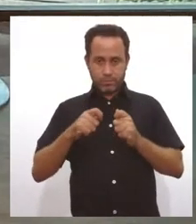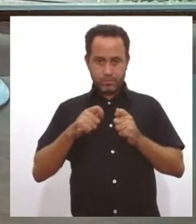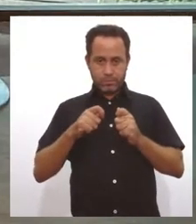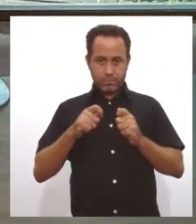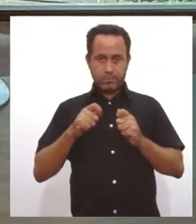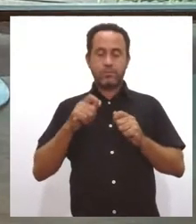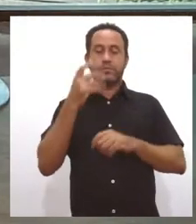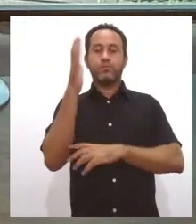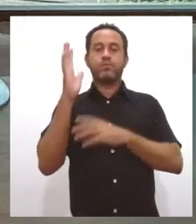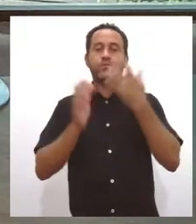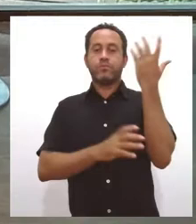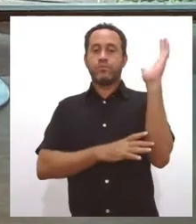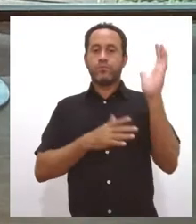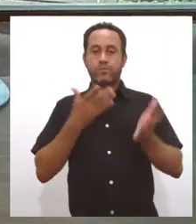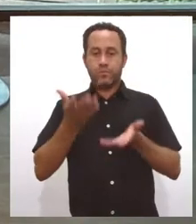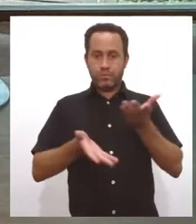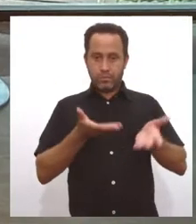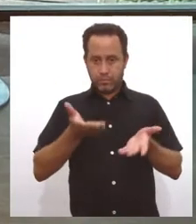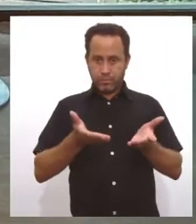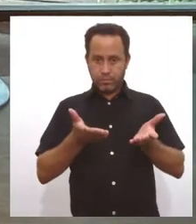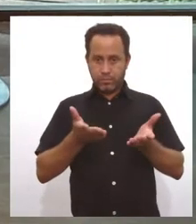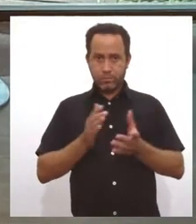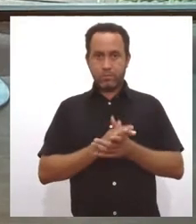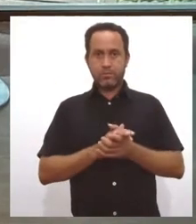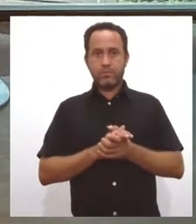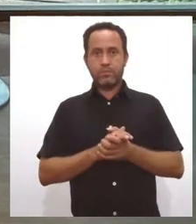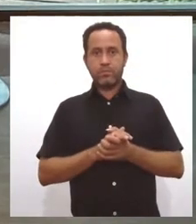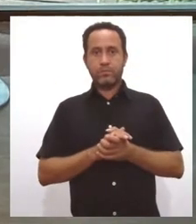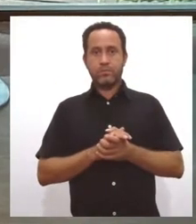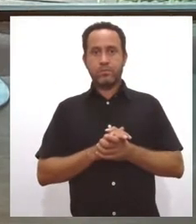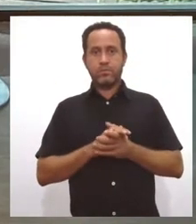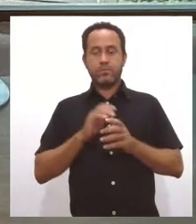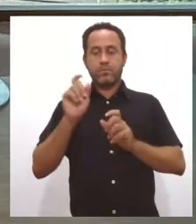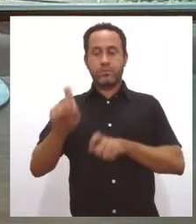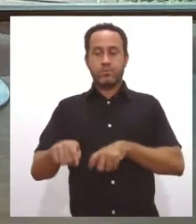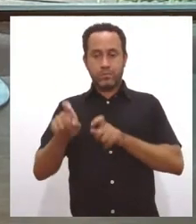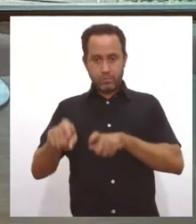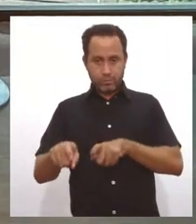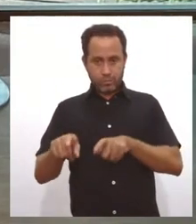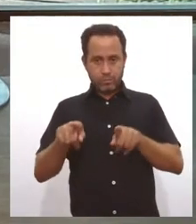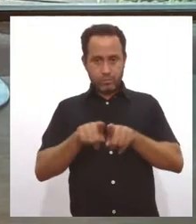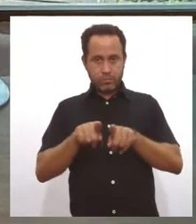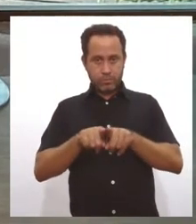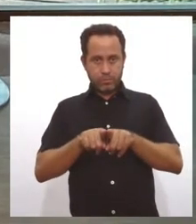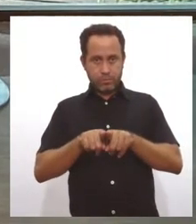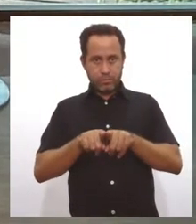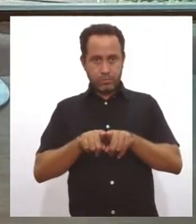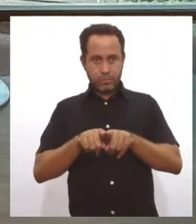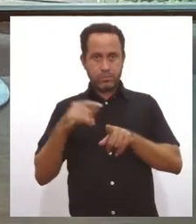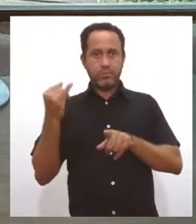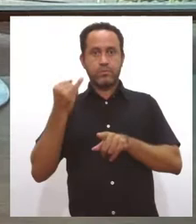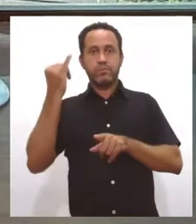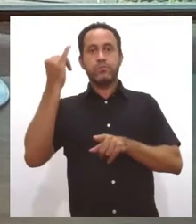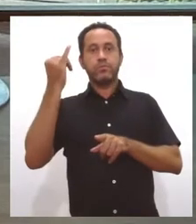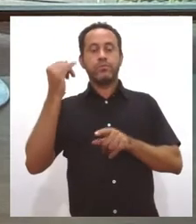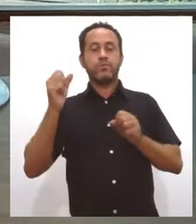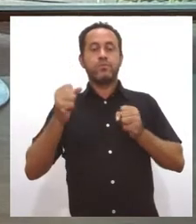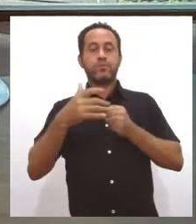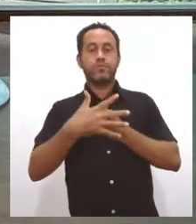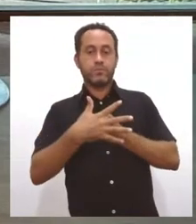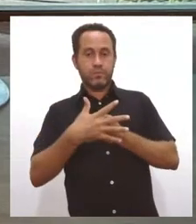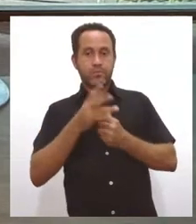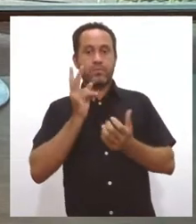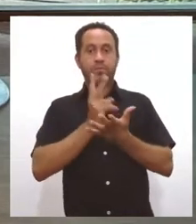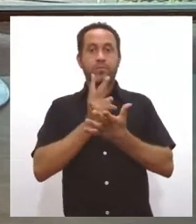civicultores e também os aquicultores. Importantíssimo porque, no momento de pandemia, há sempre uma